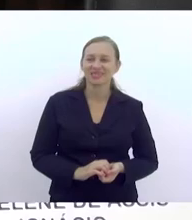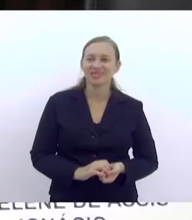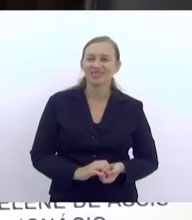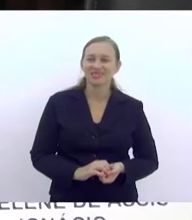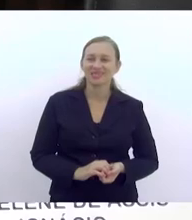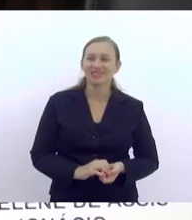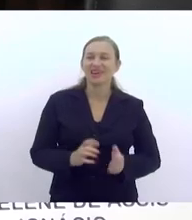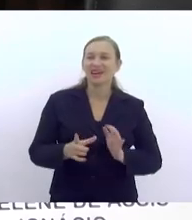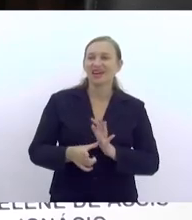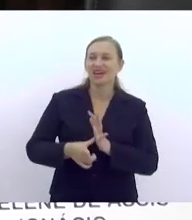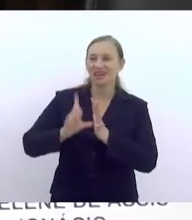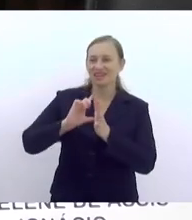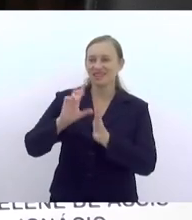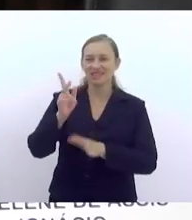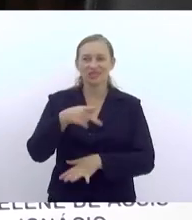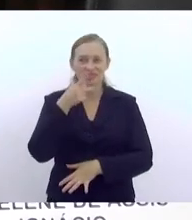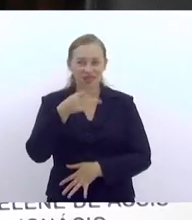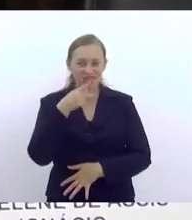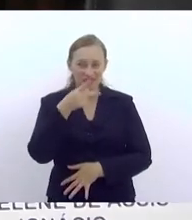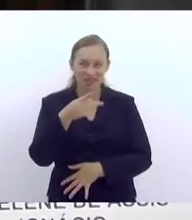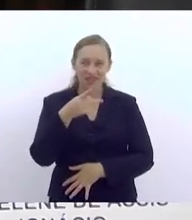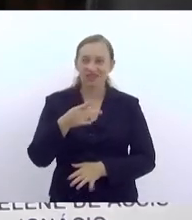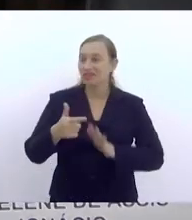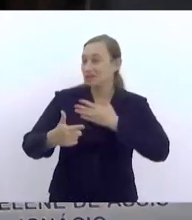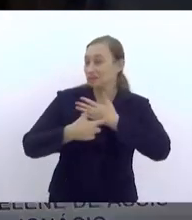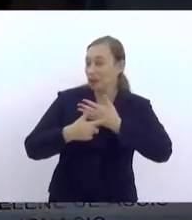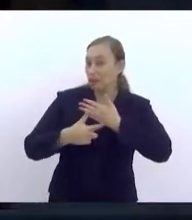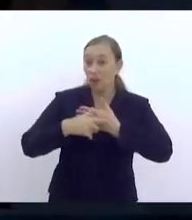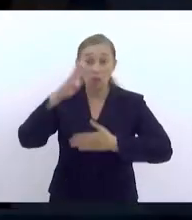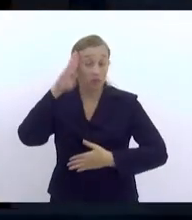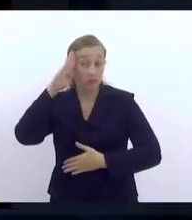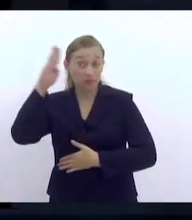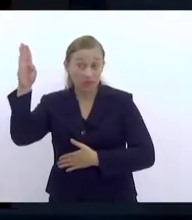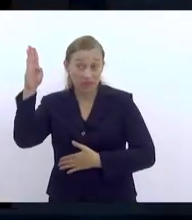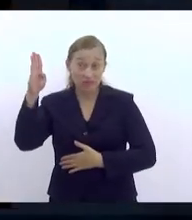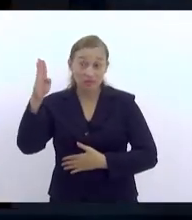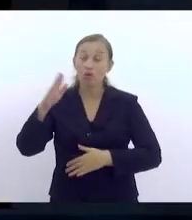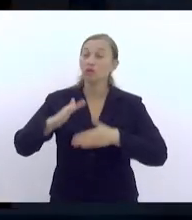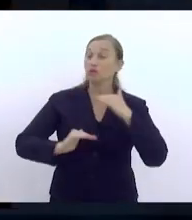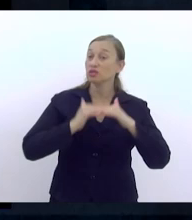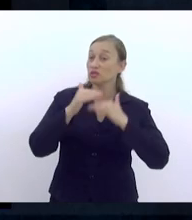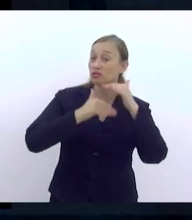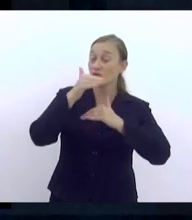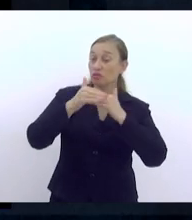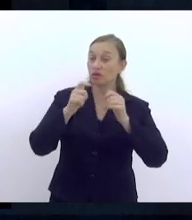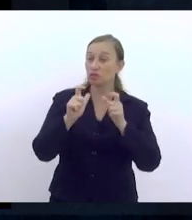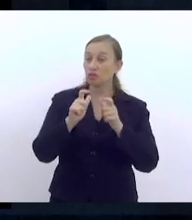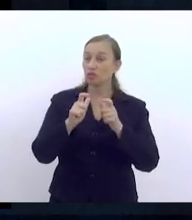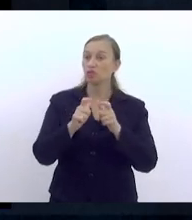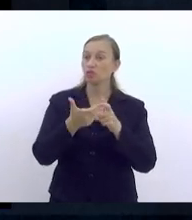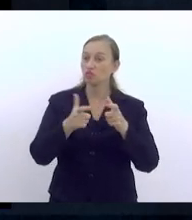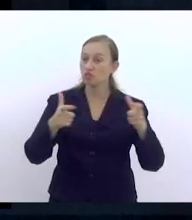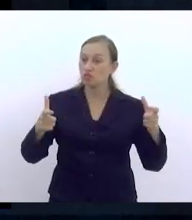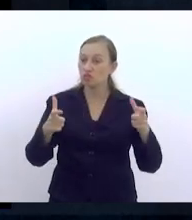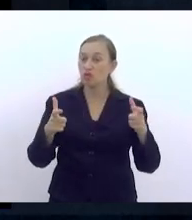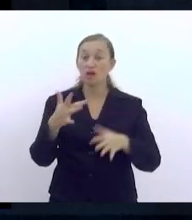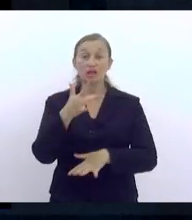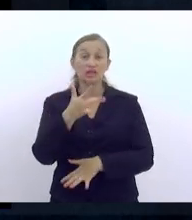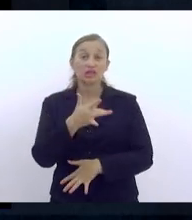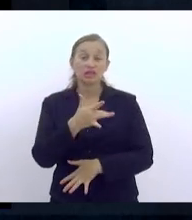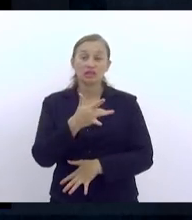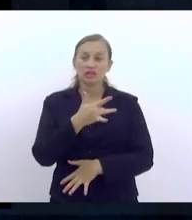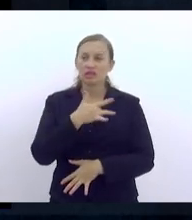que, desse papel fundamental no desenvolvimento do crescimento saudável de